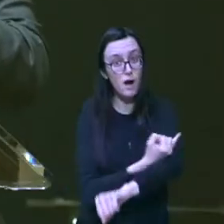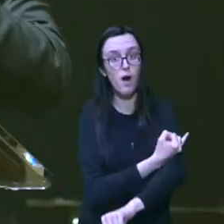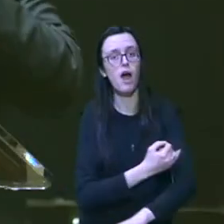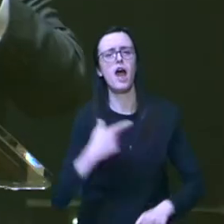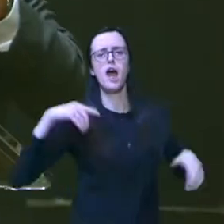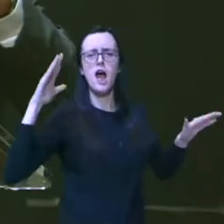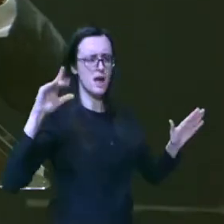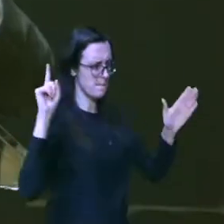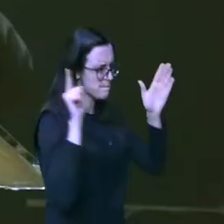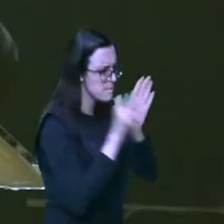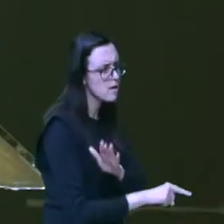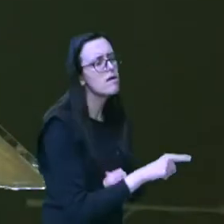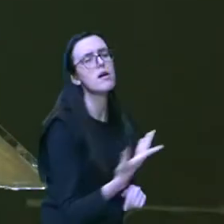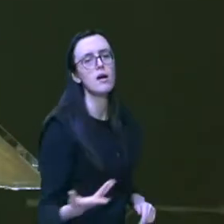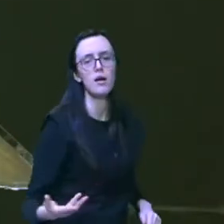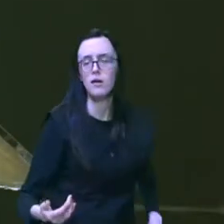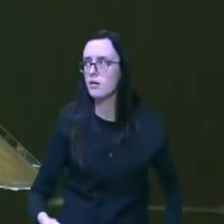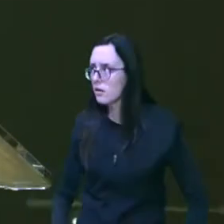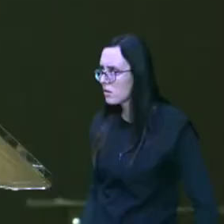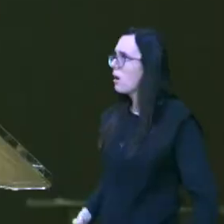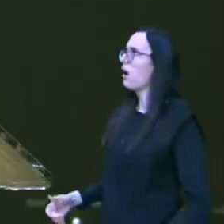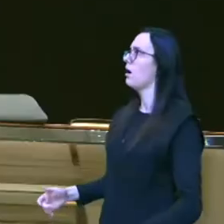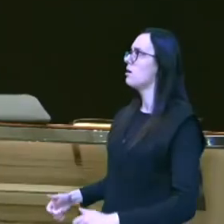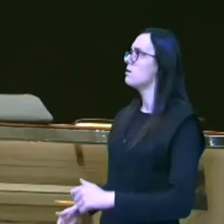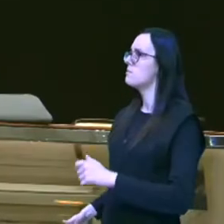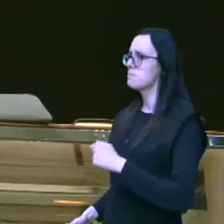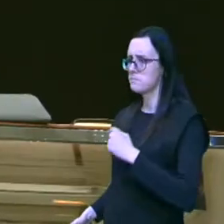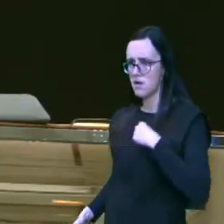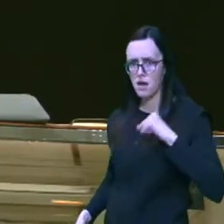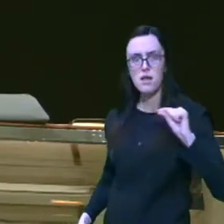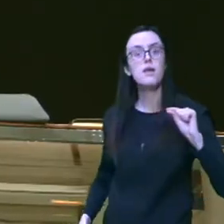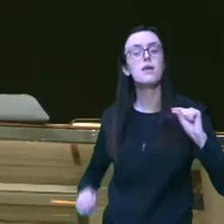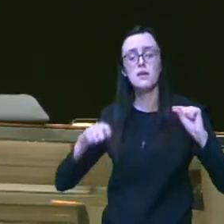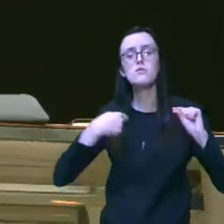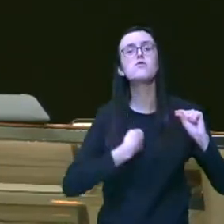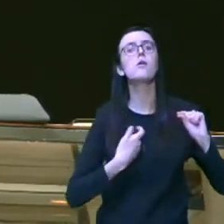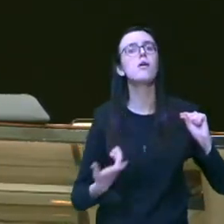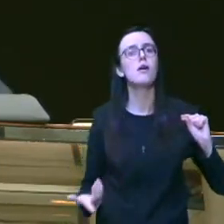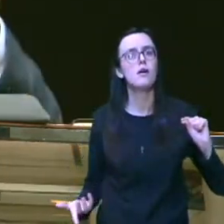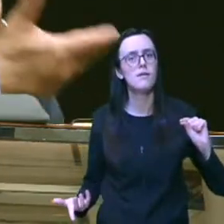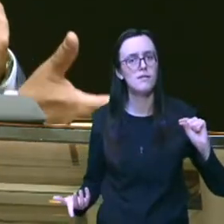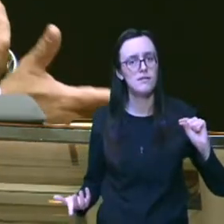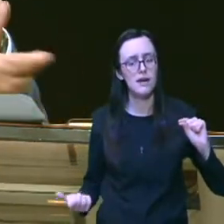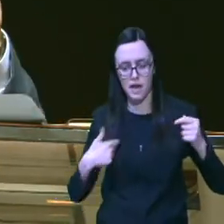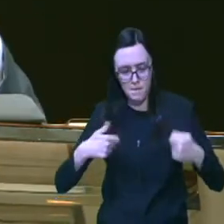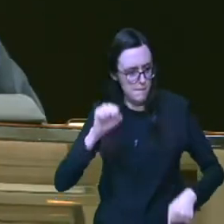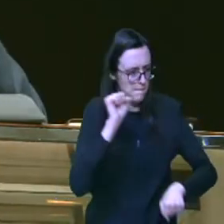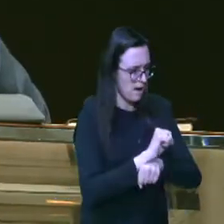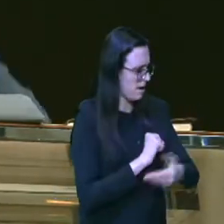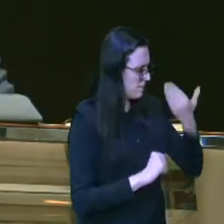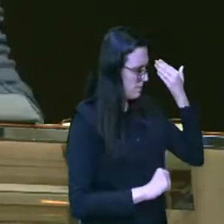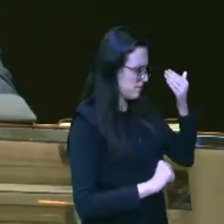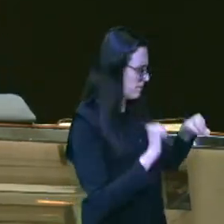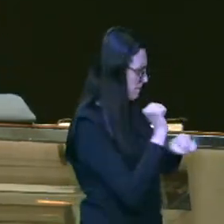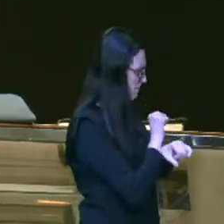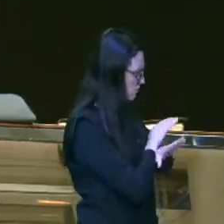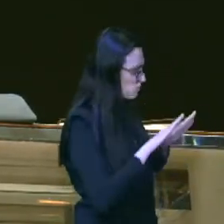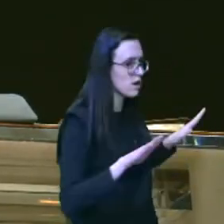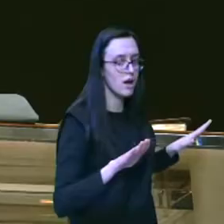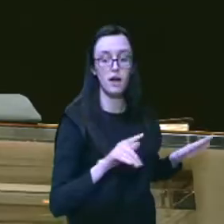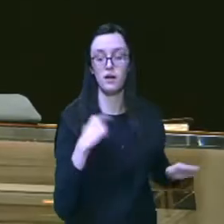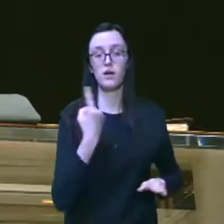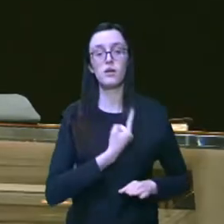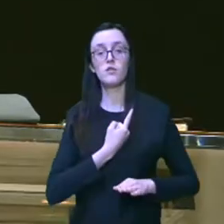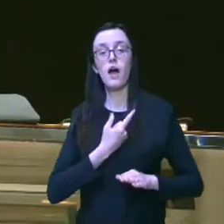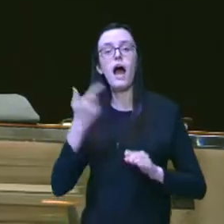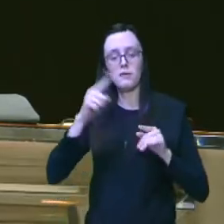pergunta ele leva Jacó a fazer uma autoavaliação de quem ele era e quem ele precisava deixar de ser quando a gente vai para o novo